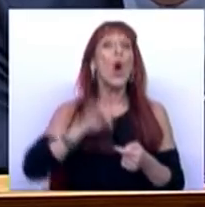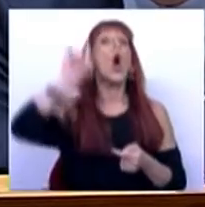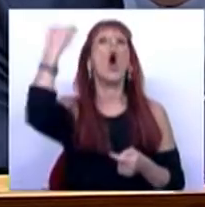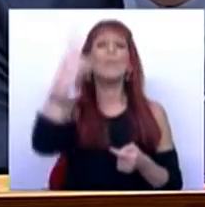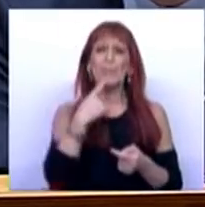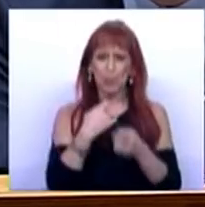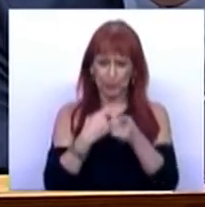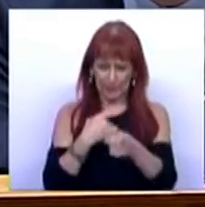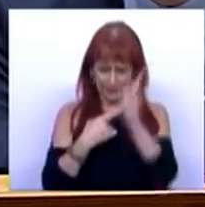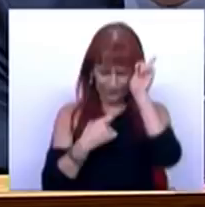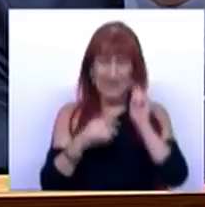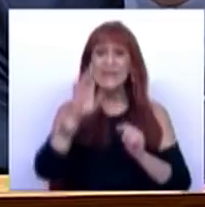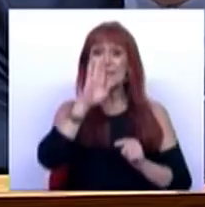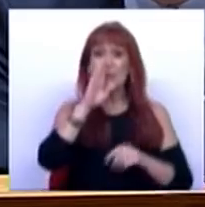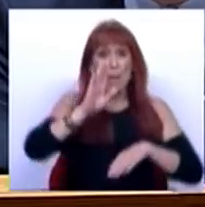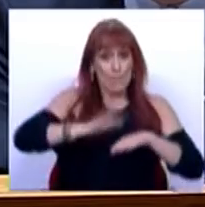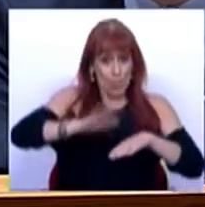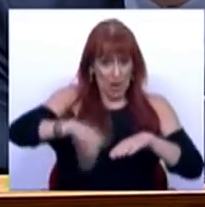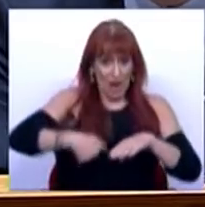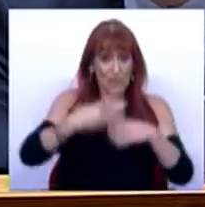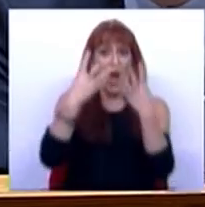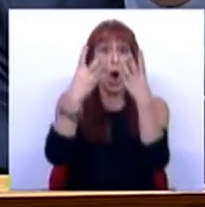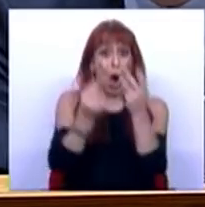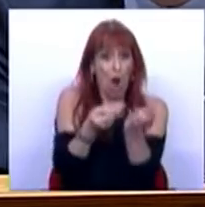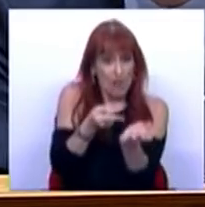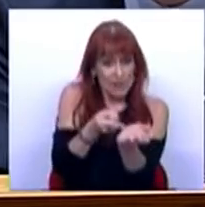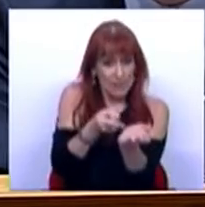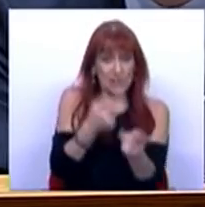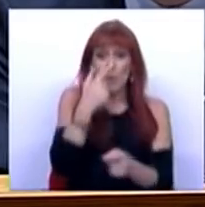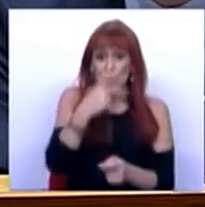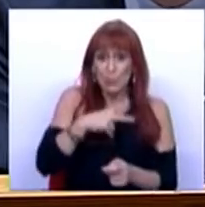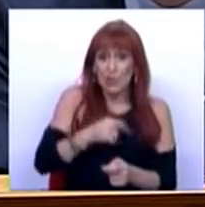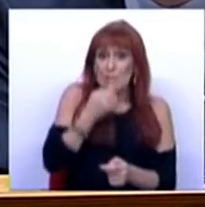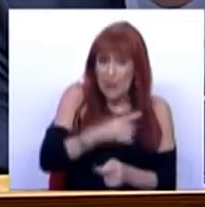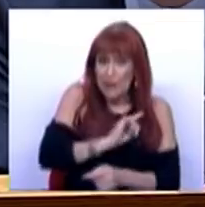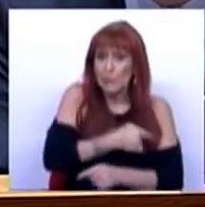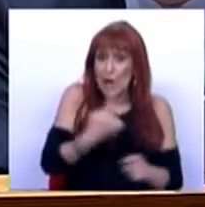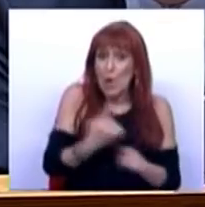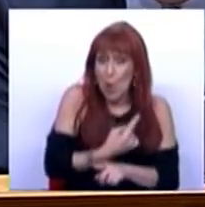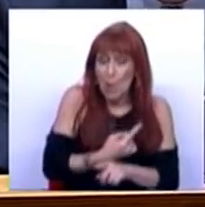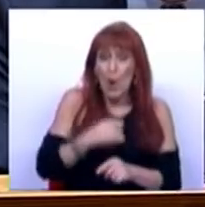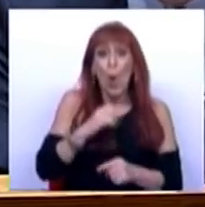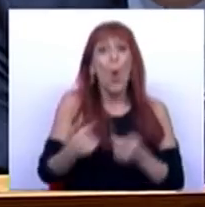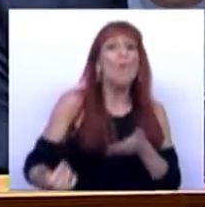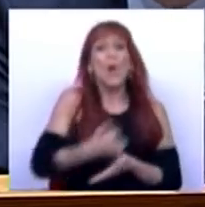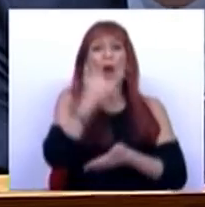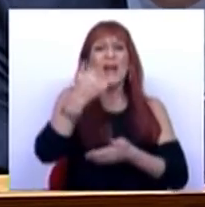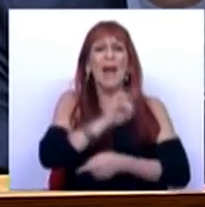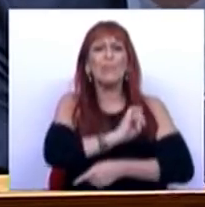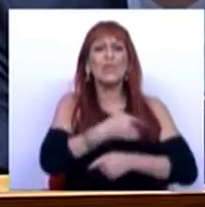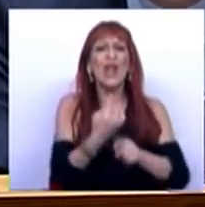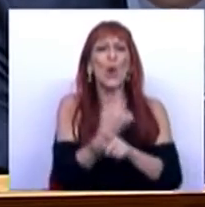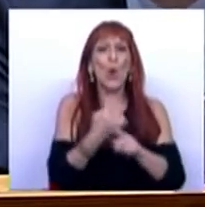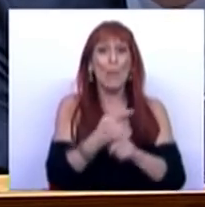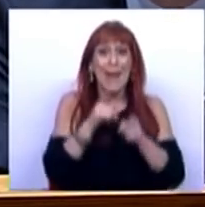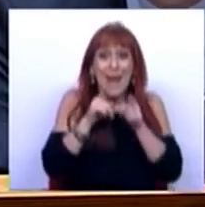devia ter perguntado é se em razão deste Orçamento os portugueses vão perder poder de compra ou vão ganhar poder de compra.